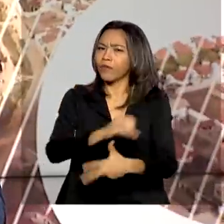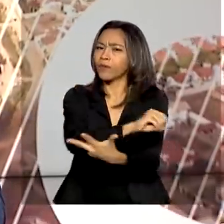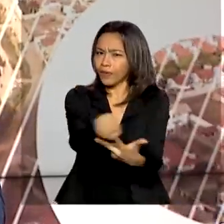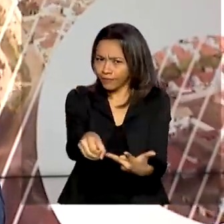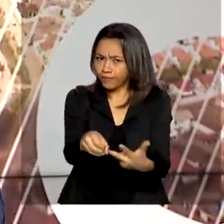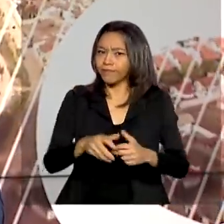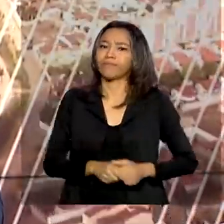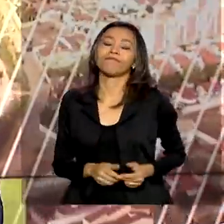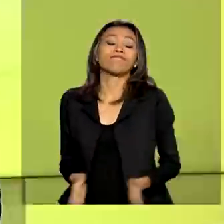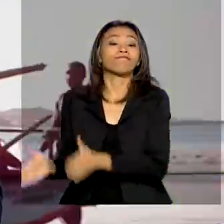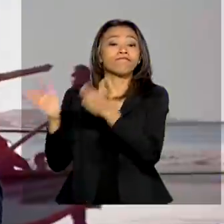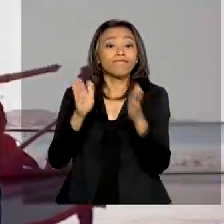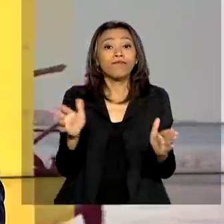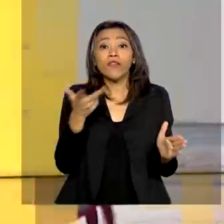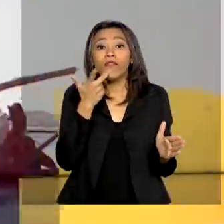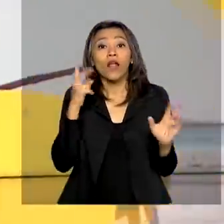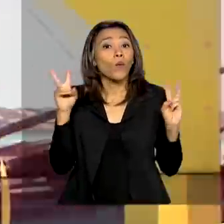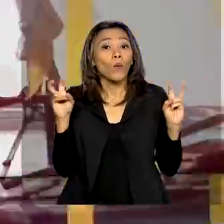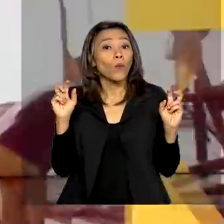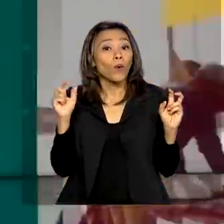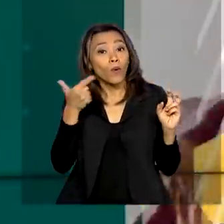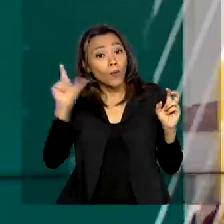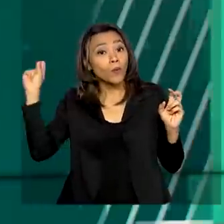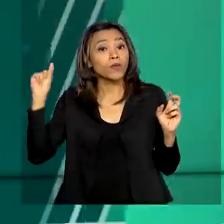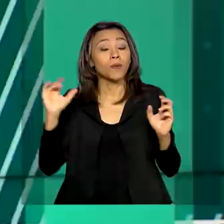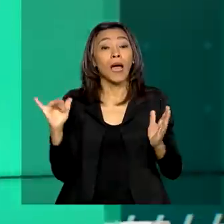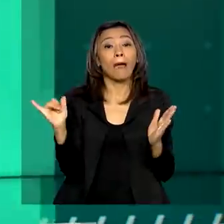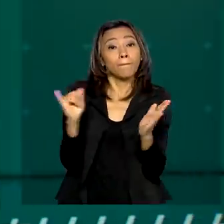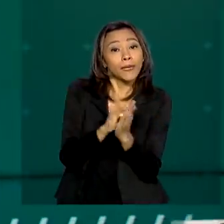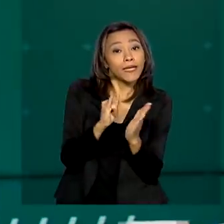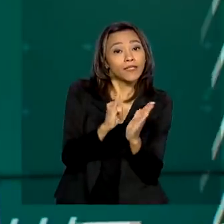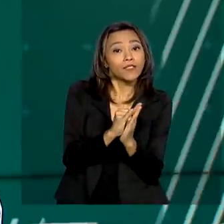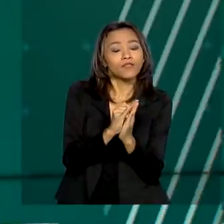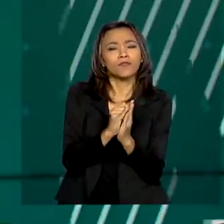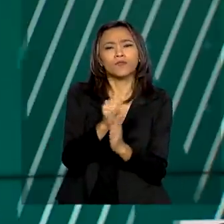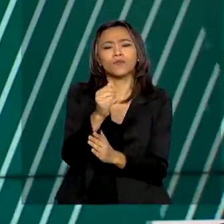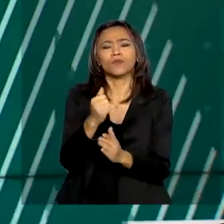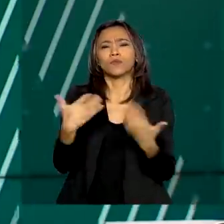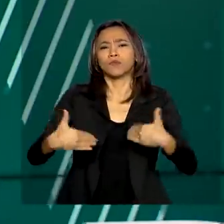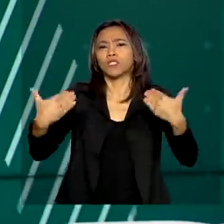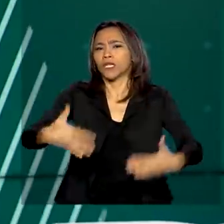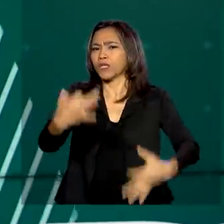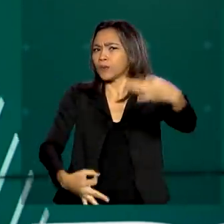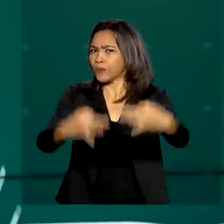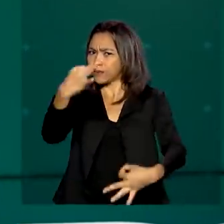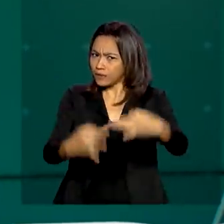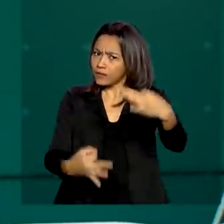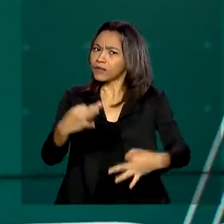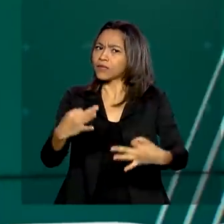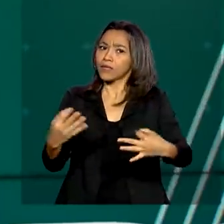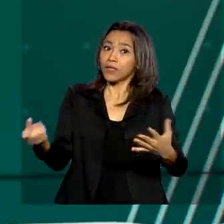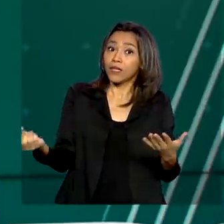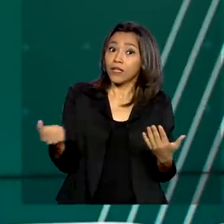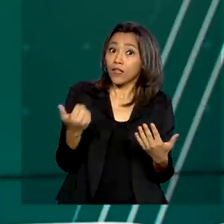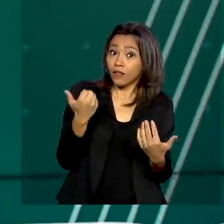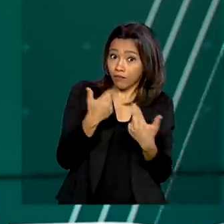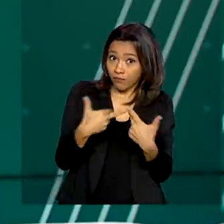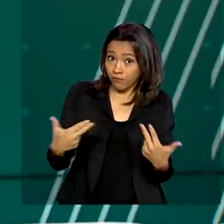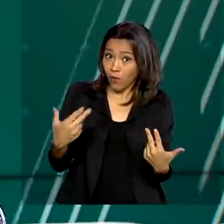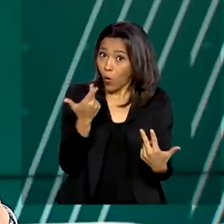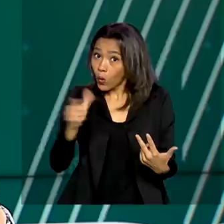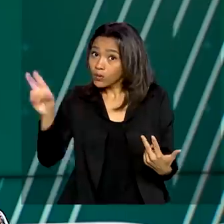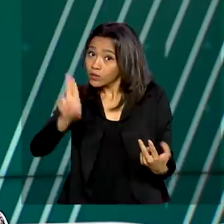Vamos falar agora de um aplicativo do Ministério da Justiça que ganhou novas funcionalidades e agora permite maior